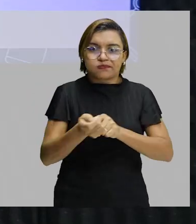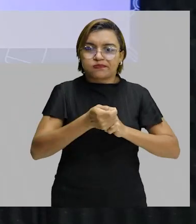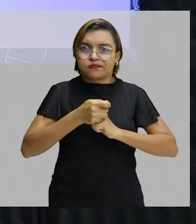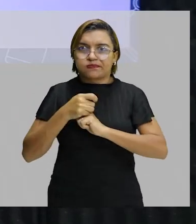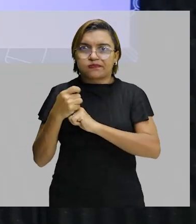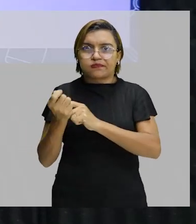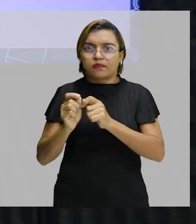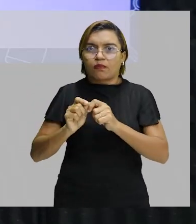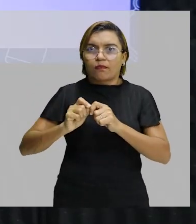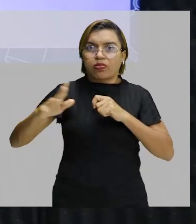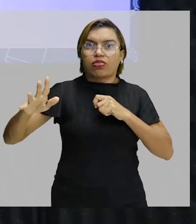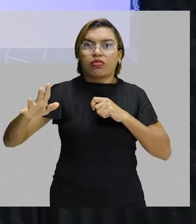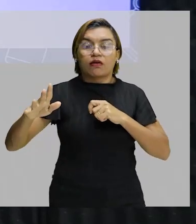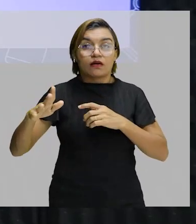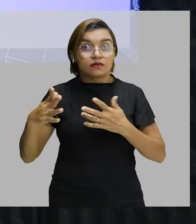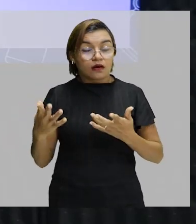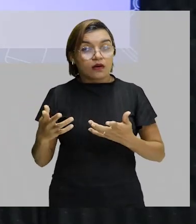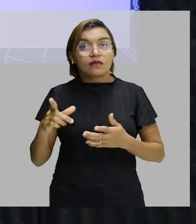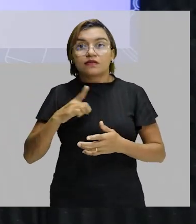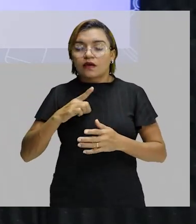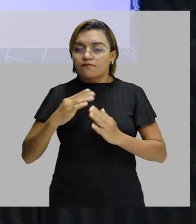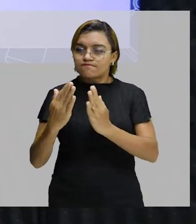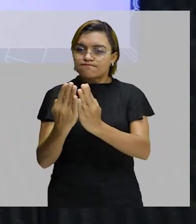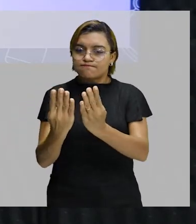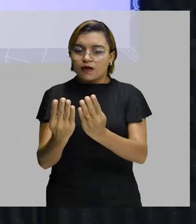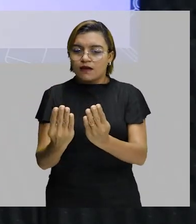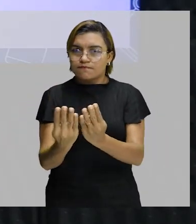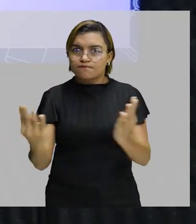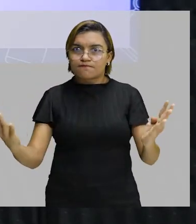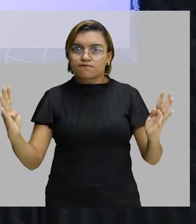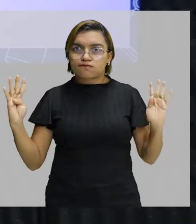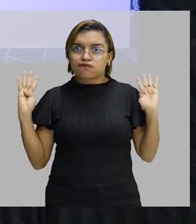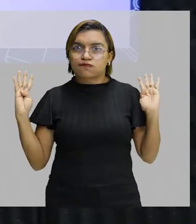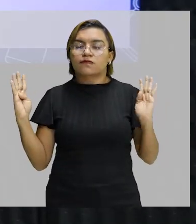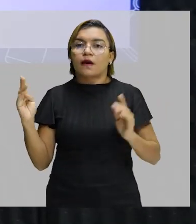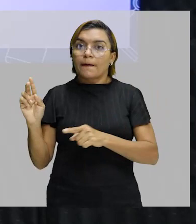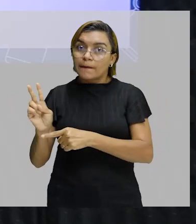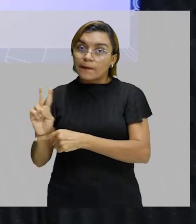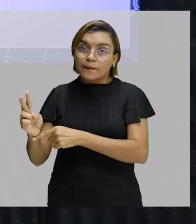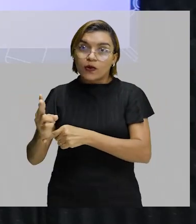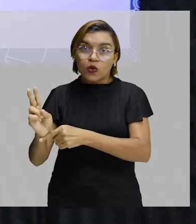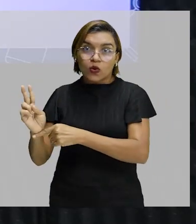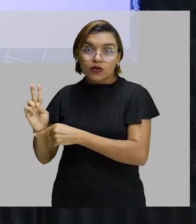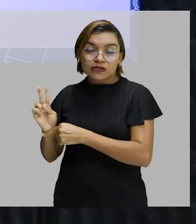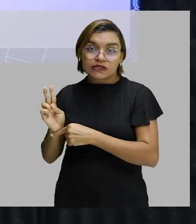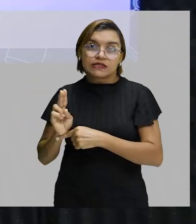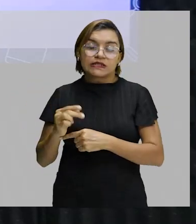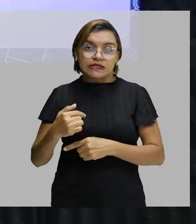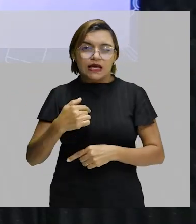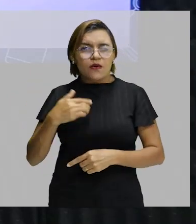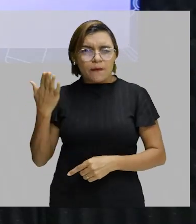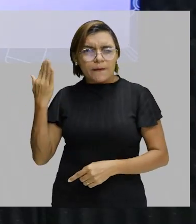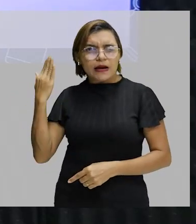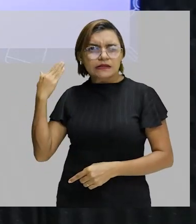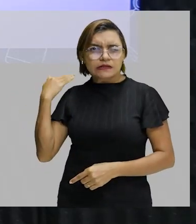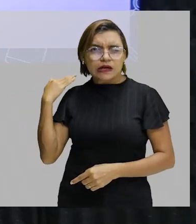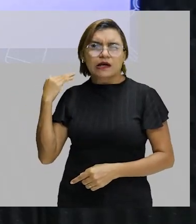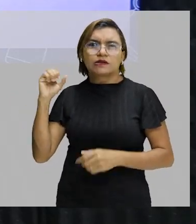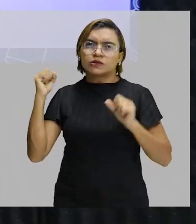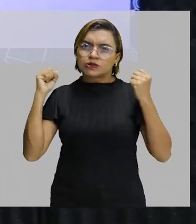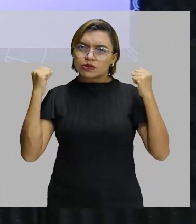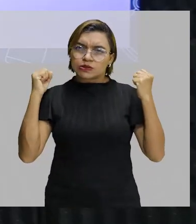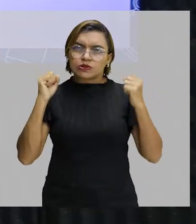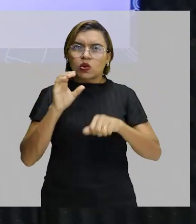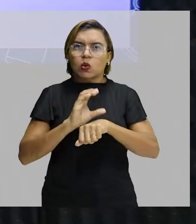martelo em outra direção, tem uma grade ali de proteção. Eu mesmo, nas minhas aulas de educação física, quando eu era aluno, fazendo um curso de educação física,